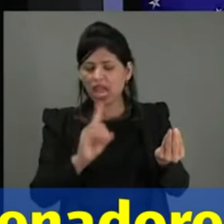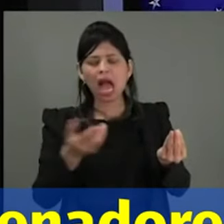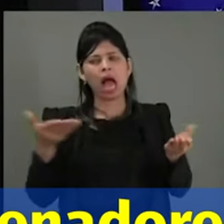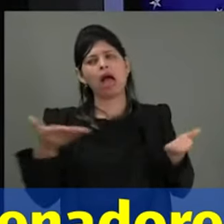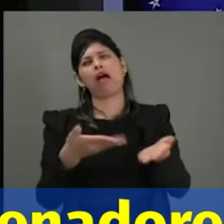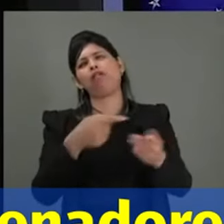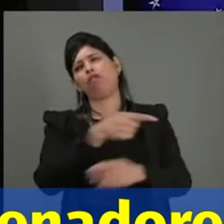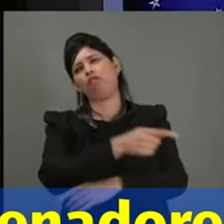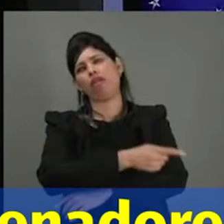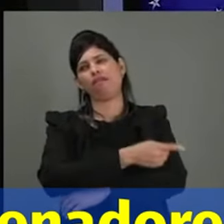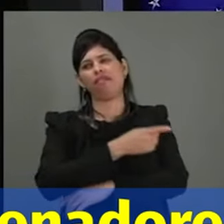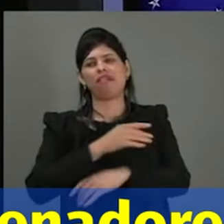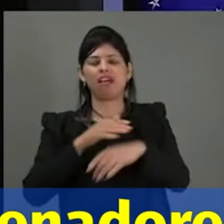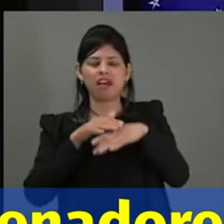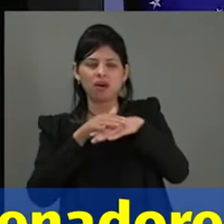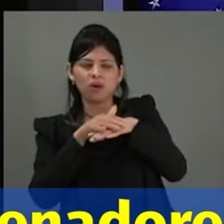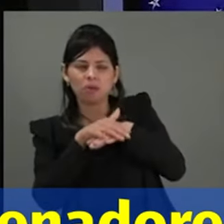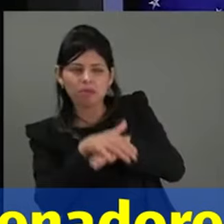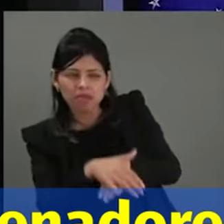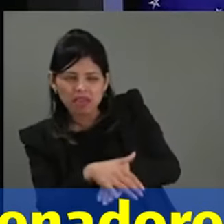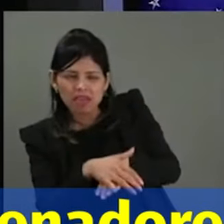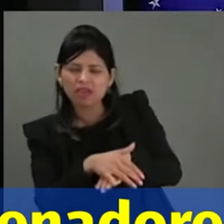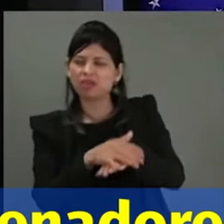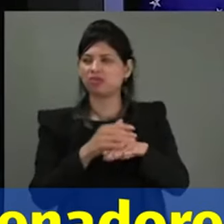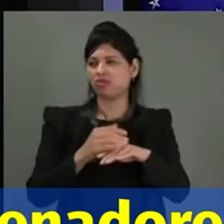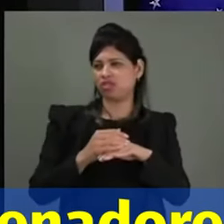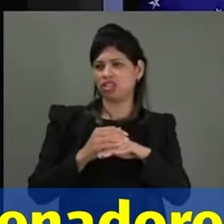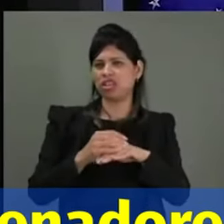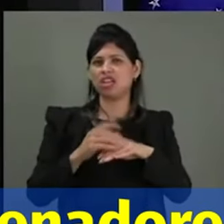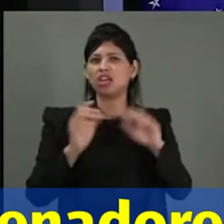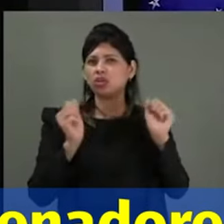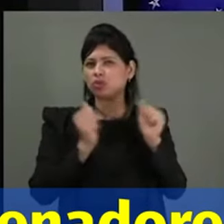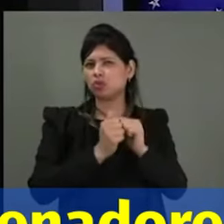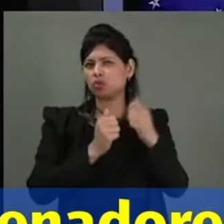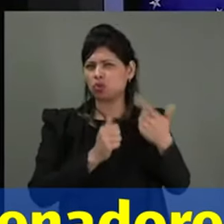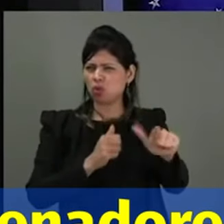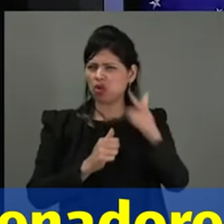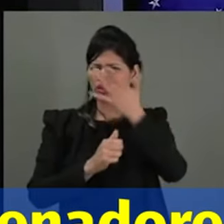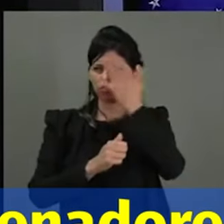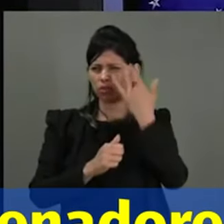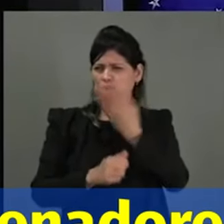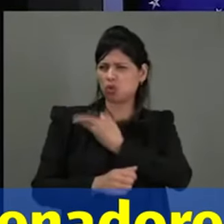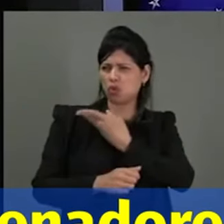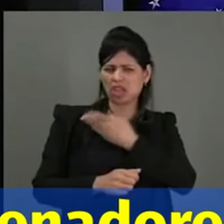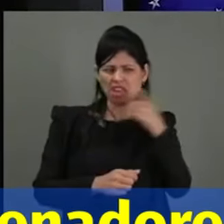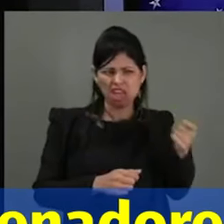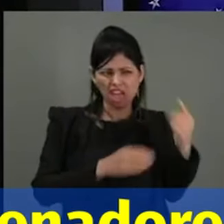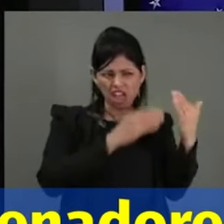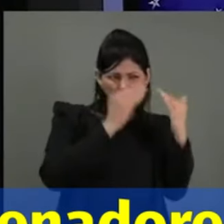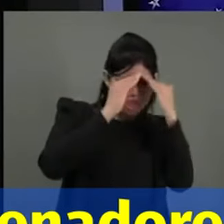um de bom moço, com os colegas senadores, que ele não respeitou na comissão.